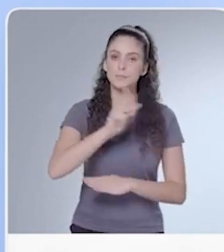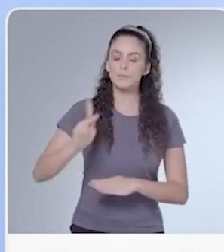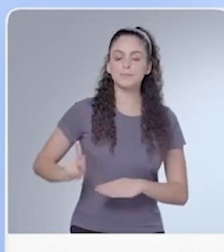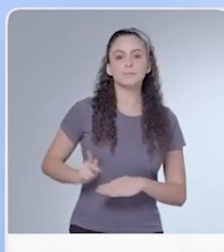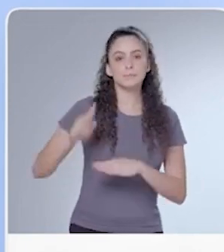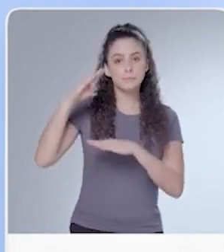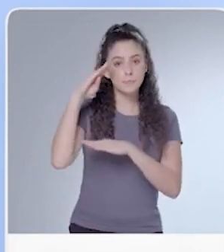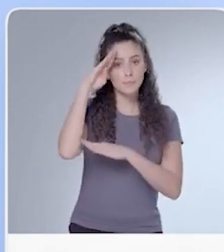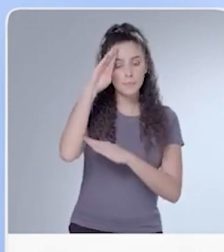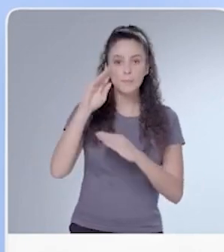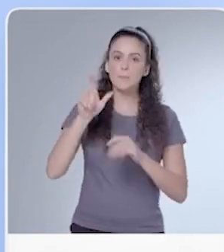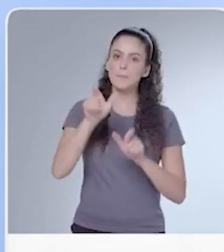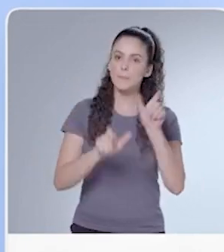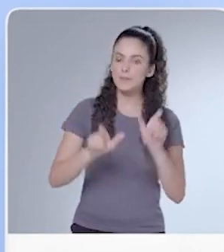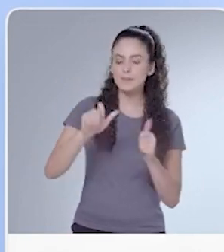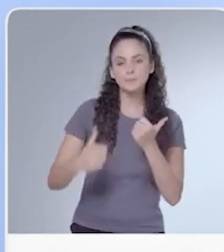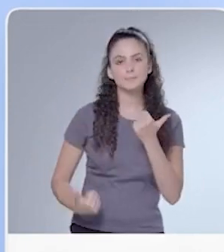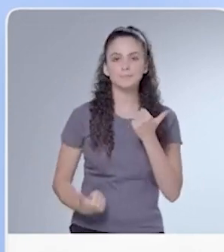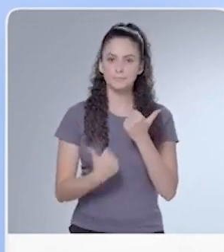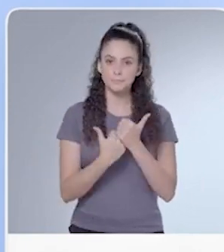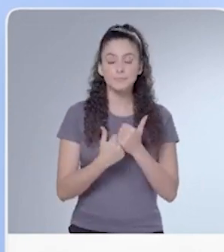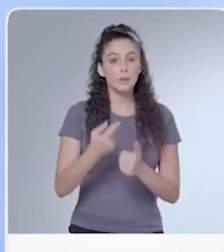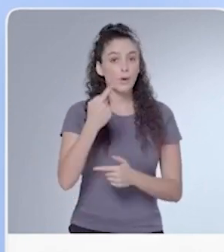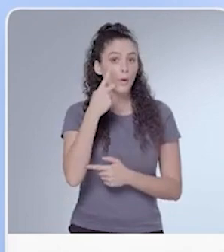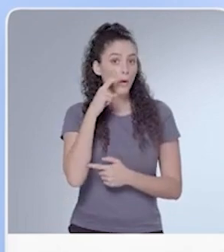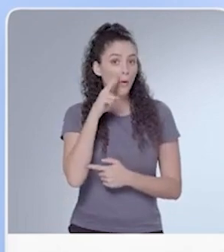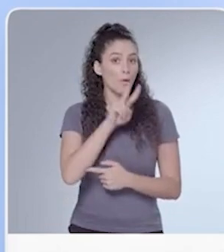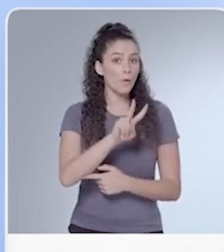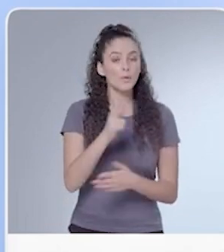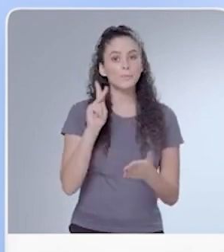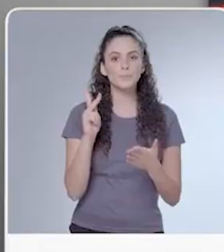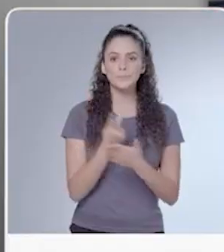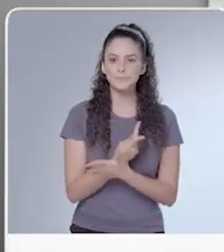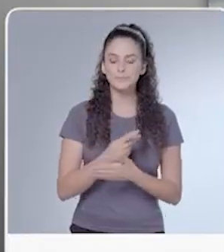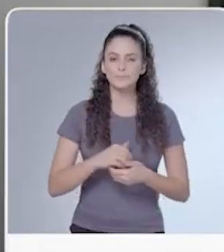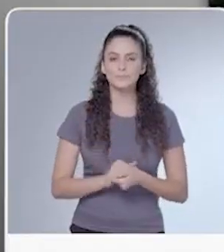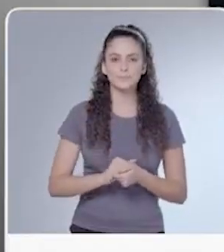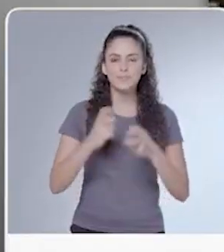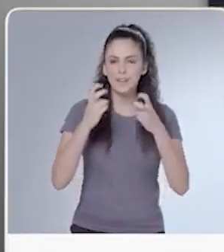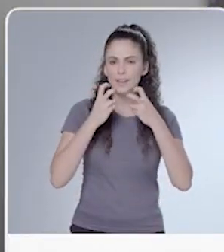República, Jair Bolsonaro, e seus apoiadores. Veja o que aconteceu.